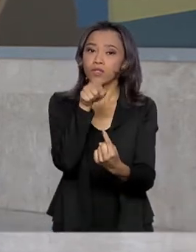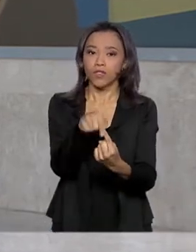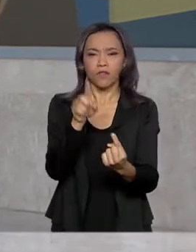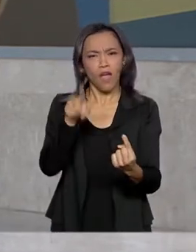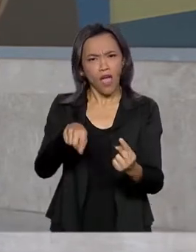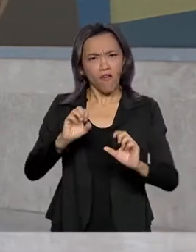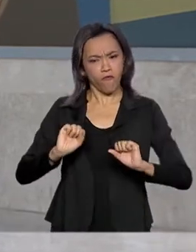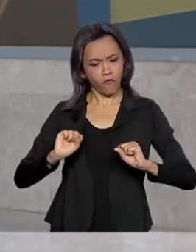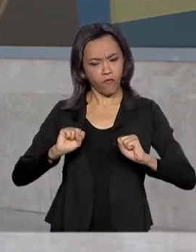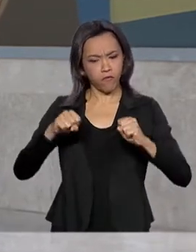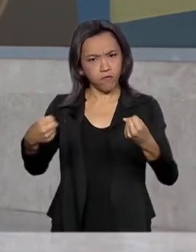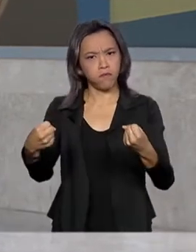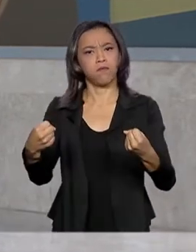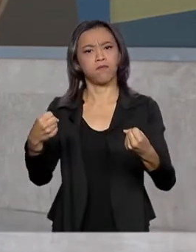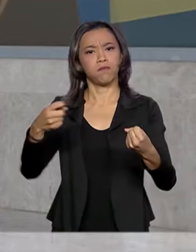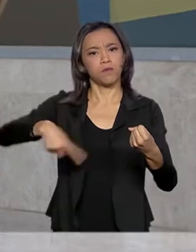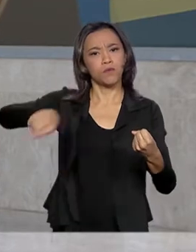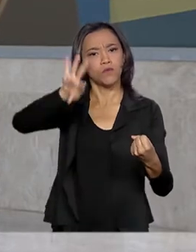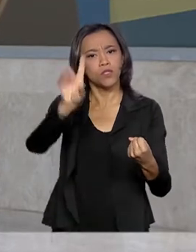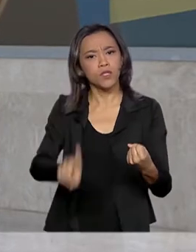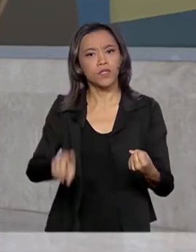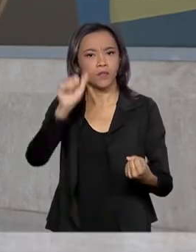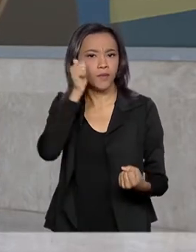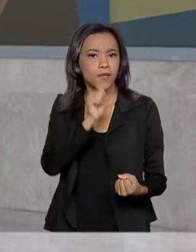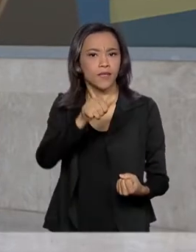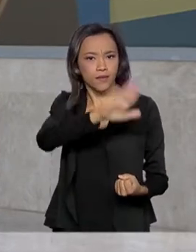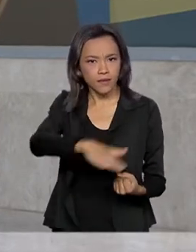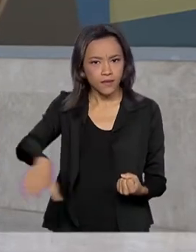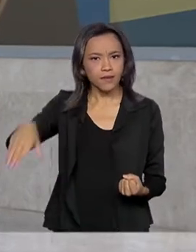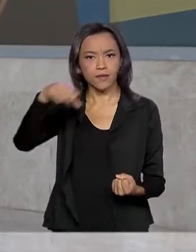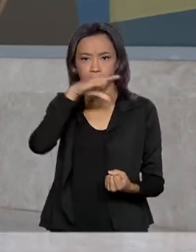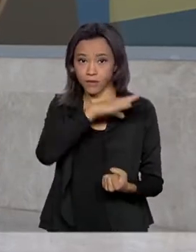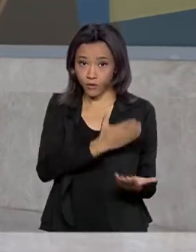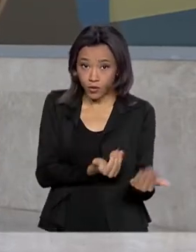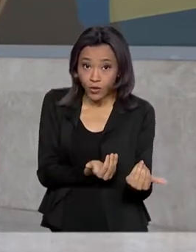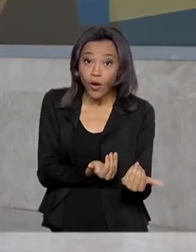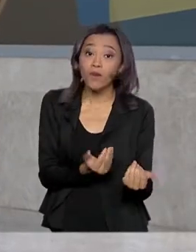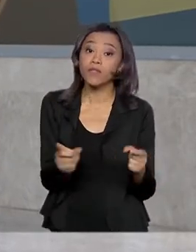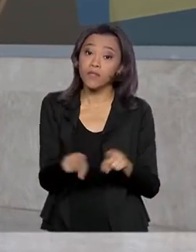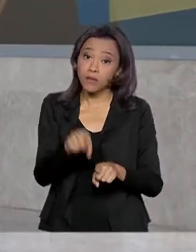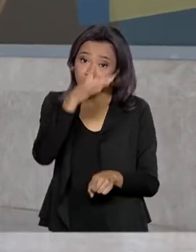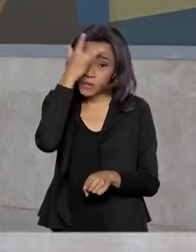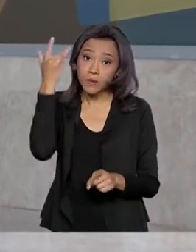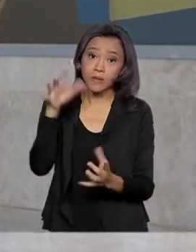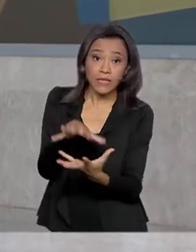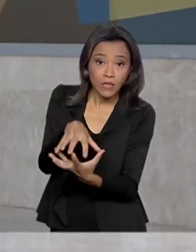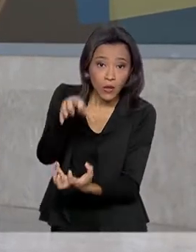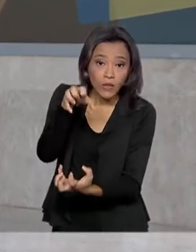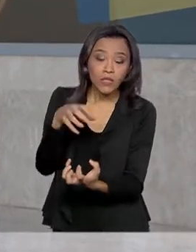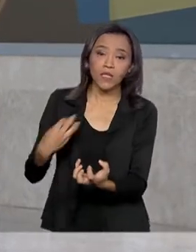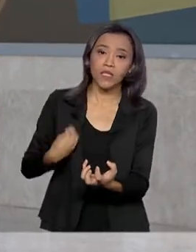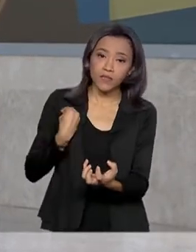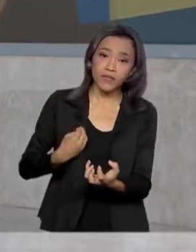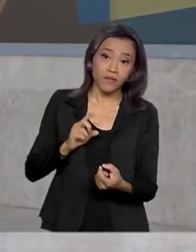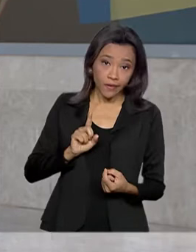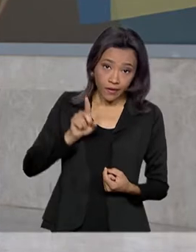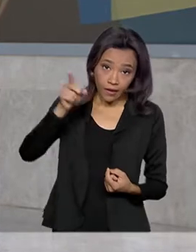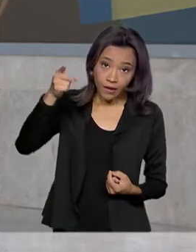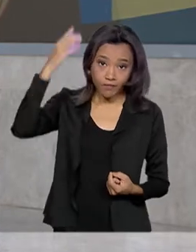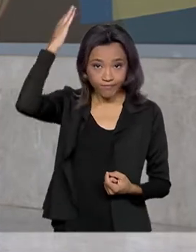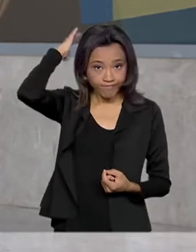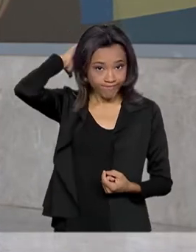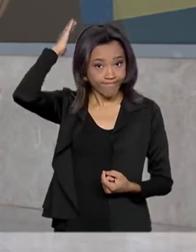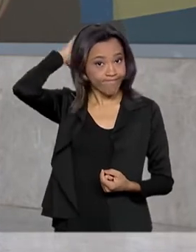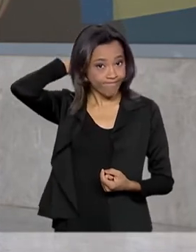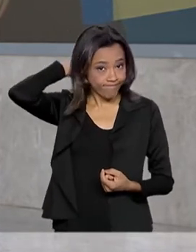direitos das mulheres, das crianças, dos jovens e da pessoa idosa que vive na ilha do Marajó.